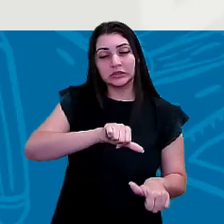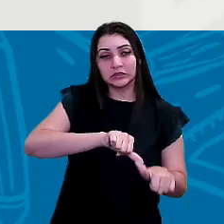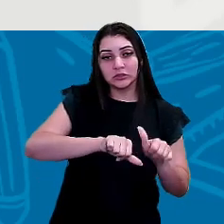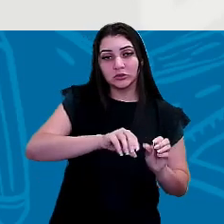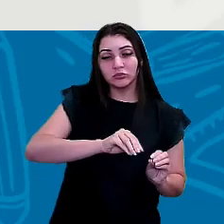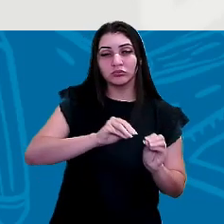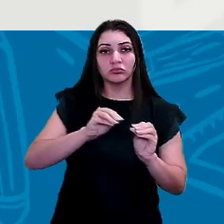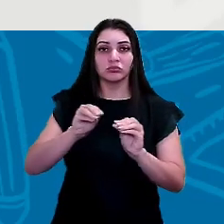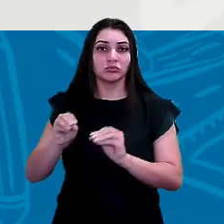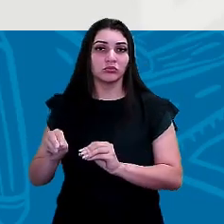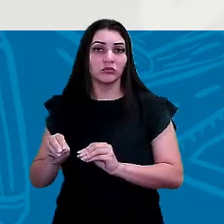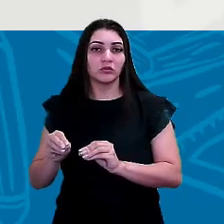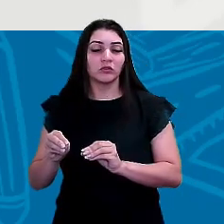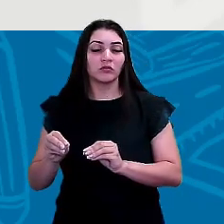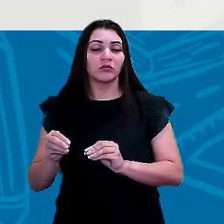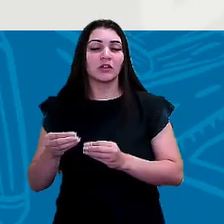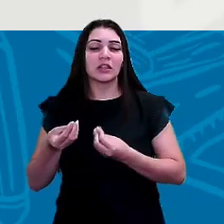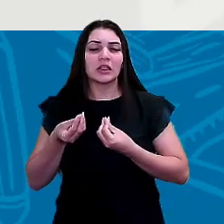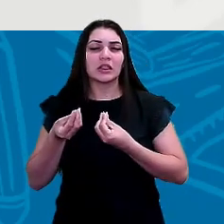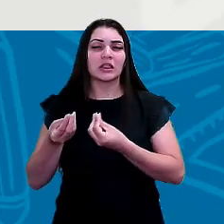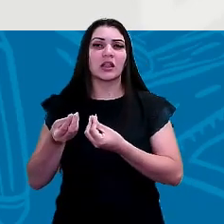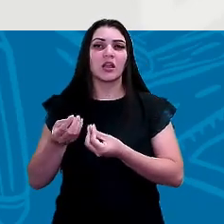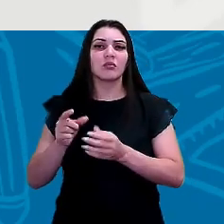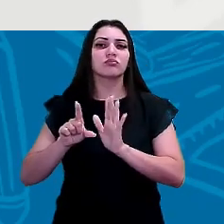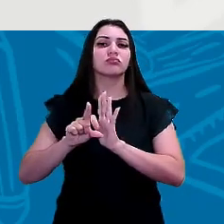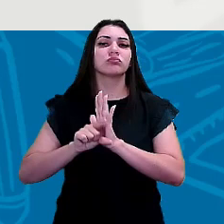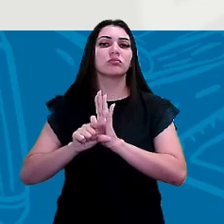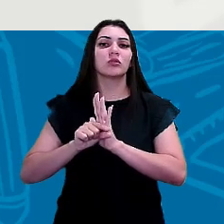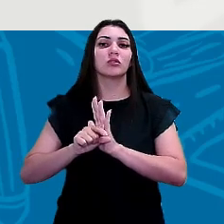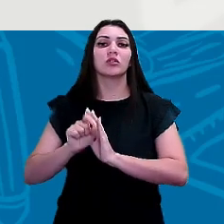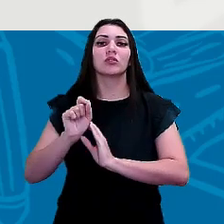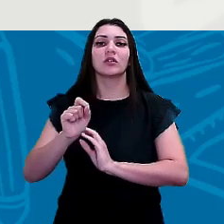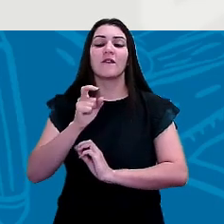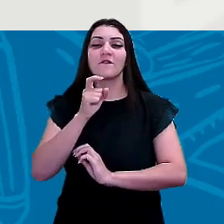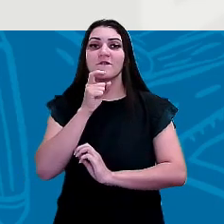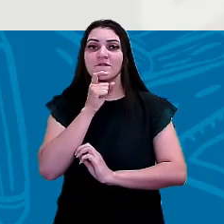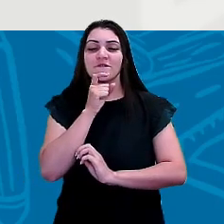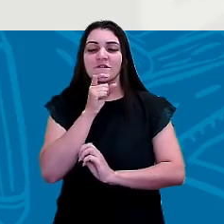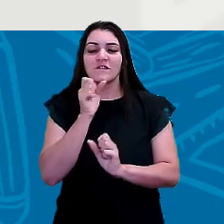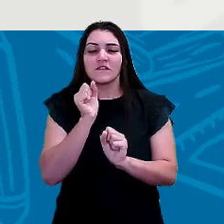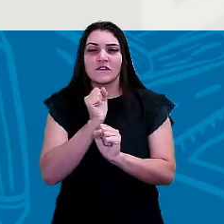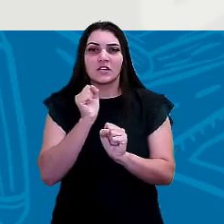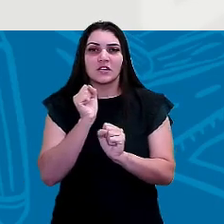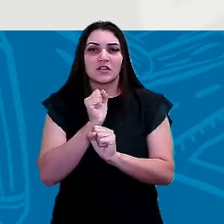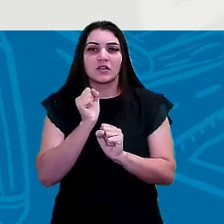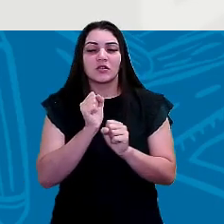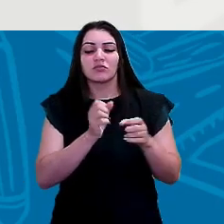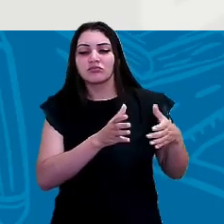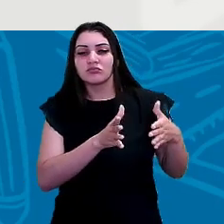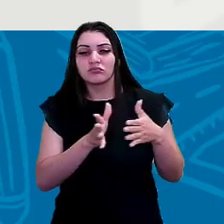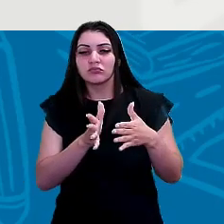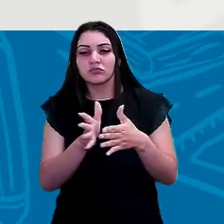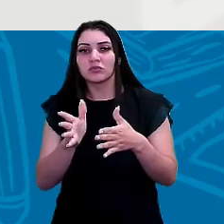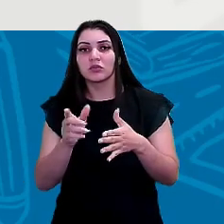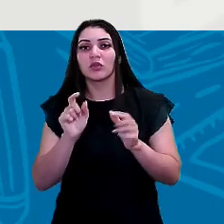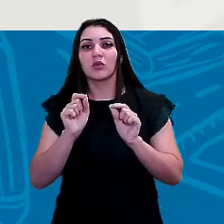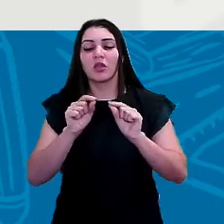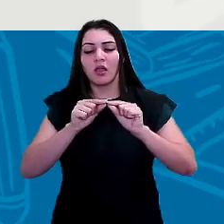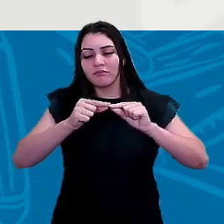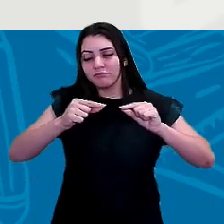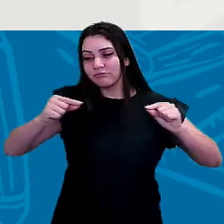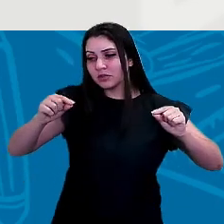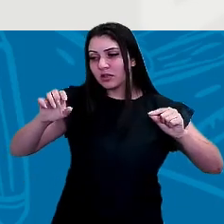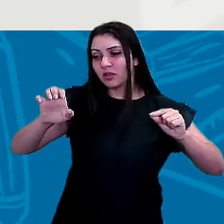saber trazer um pouco de frio, né? Do clima, das correntes frias, em direção à linha do Equador, que é mais